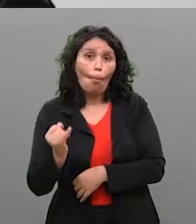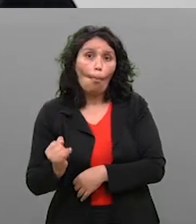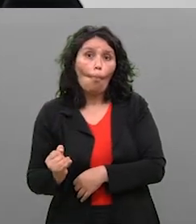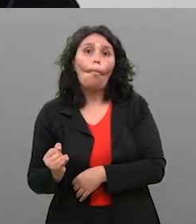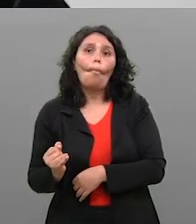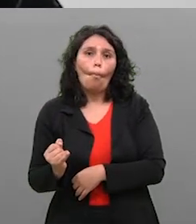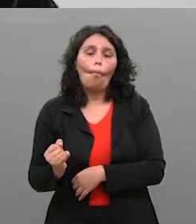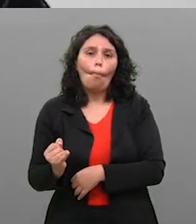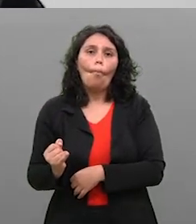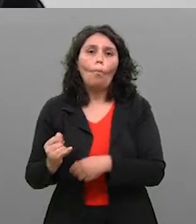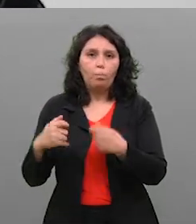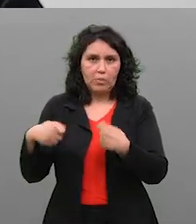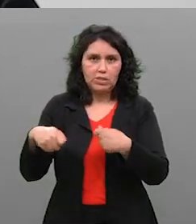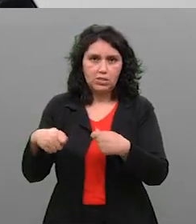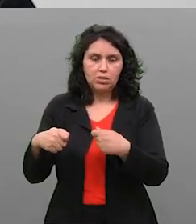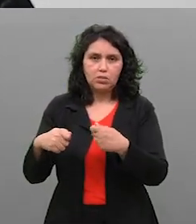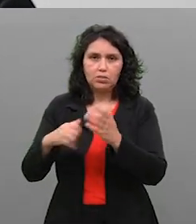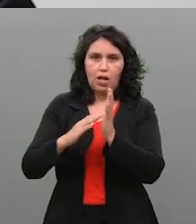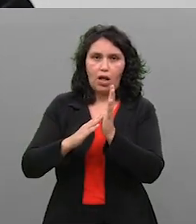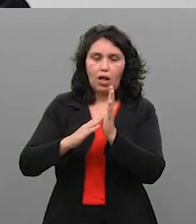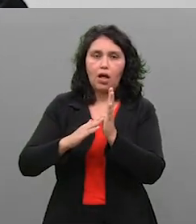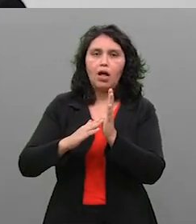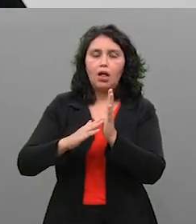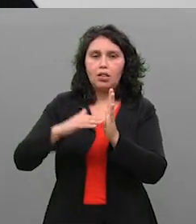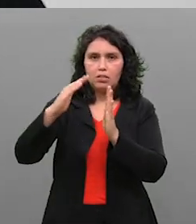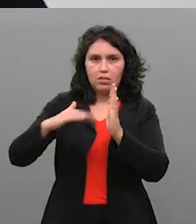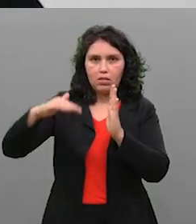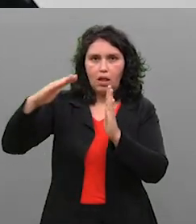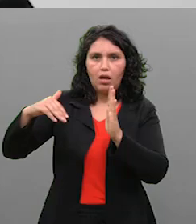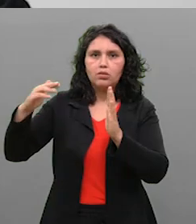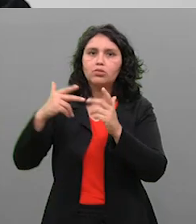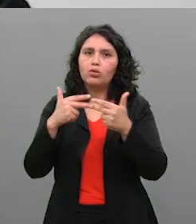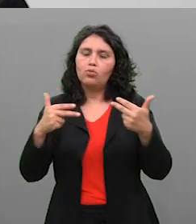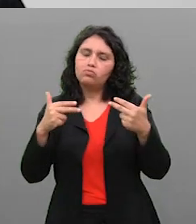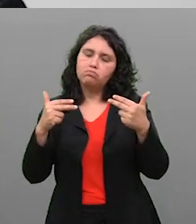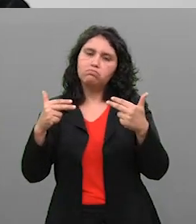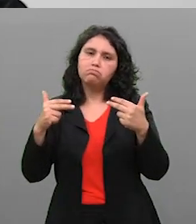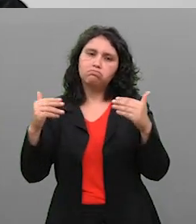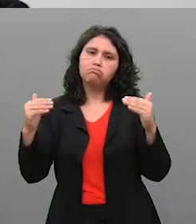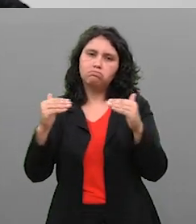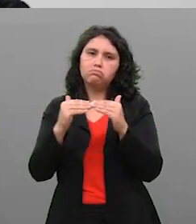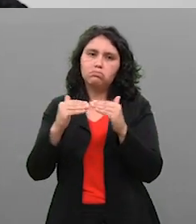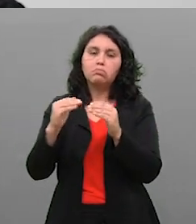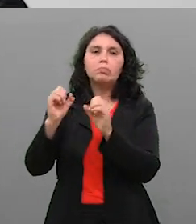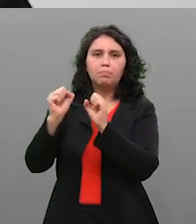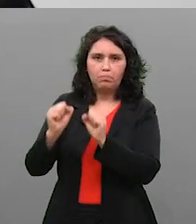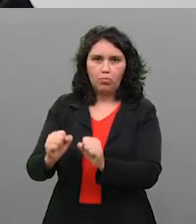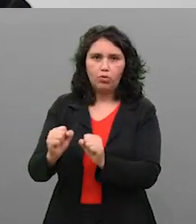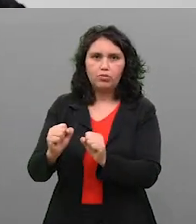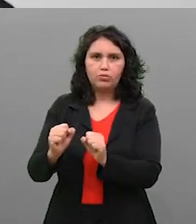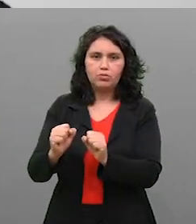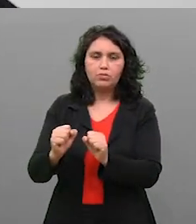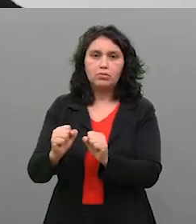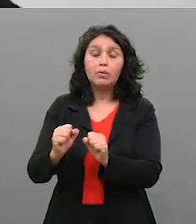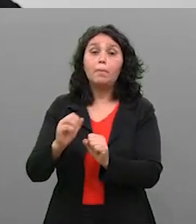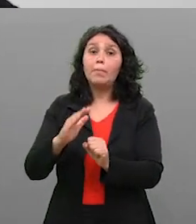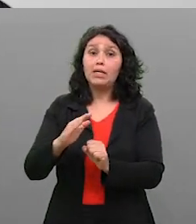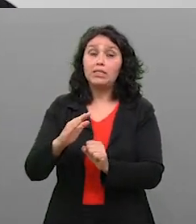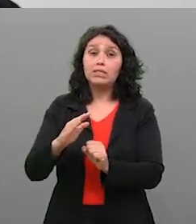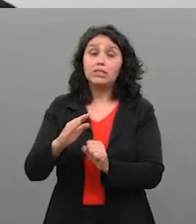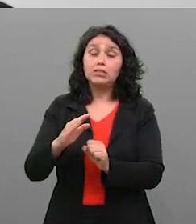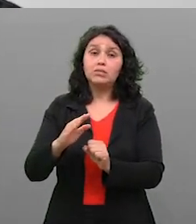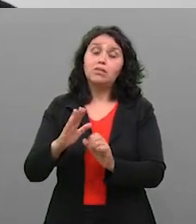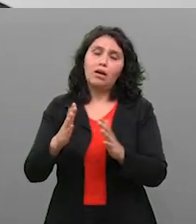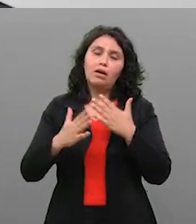aceitar. Se é uma coisa excessiva, se aconteceu, por exemplo, um emagrecimento excessivo, algo que realmente modificou a